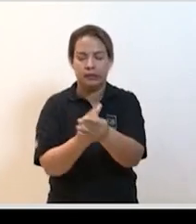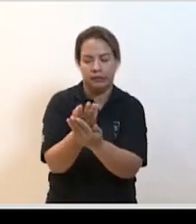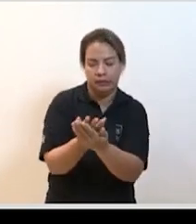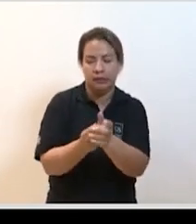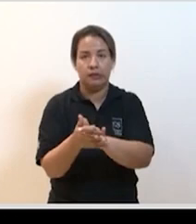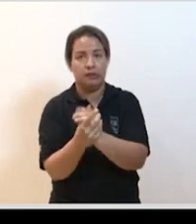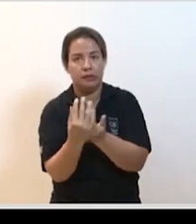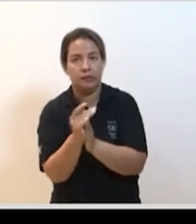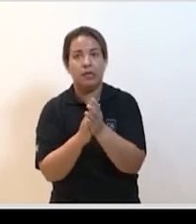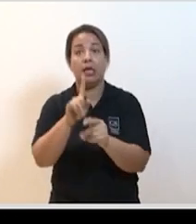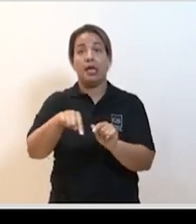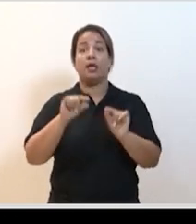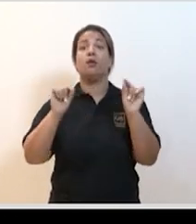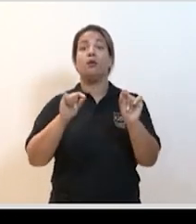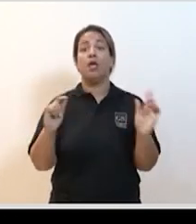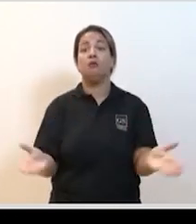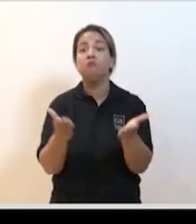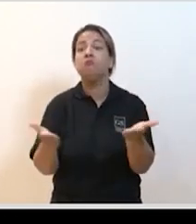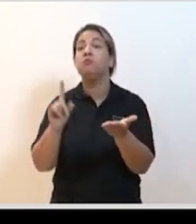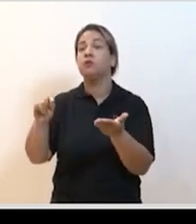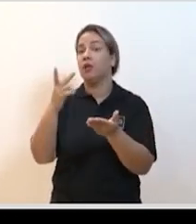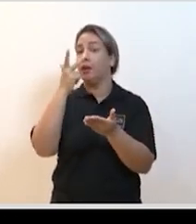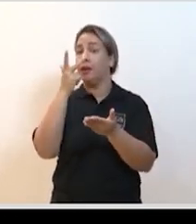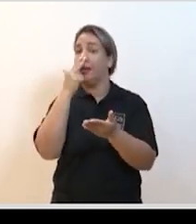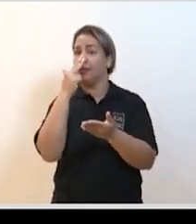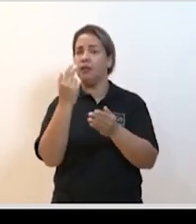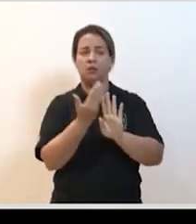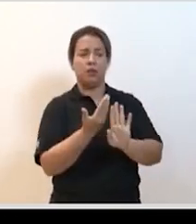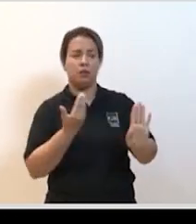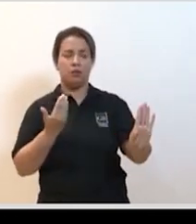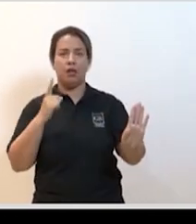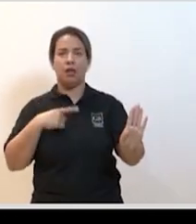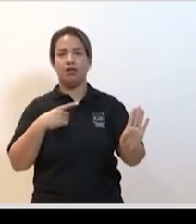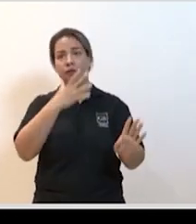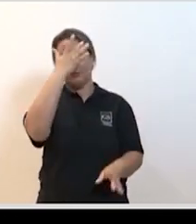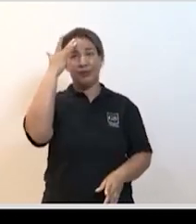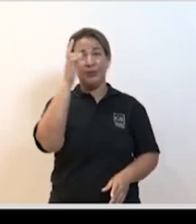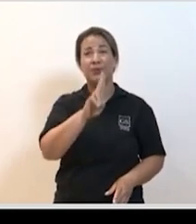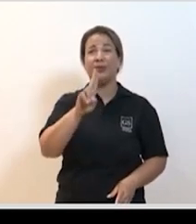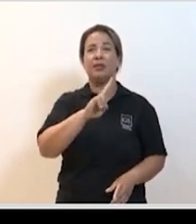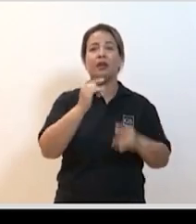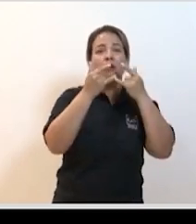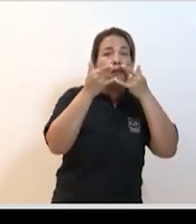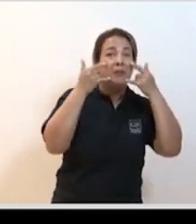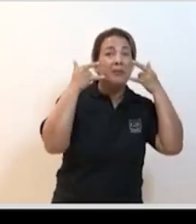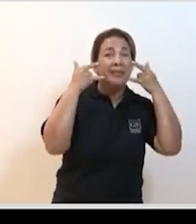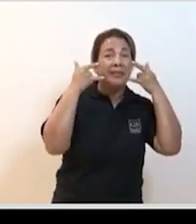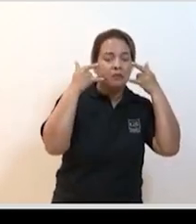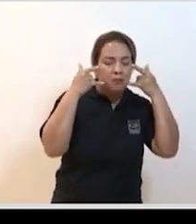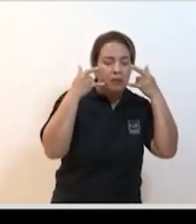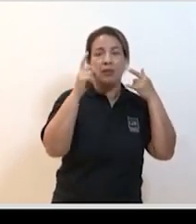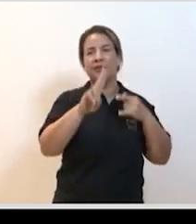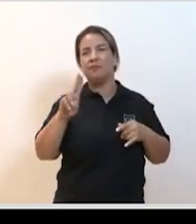estimular a questão do afastamento porque também não adianta você usar uma máscara e uma secreção que é jogada cair no seu olho